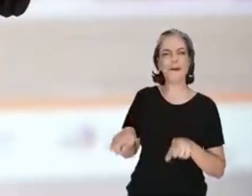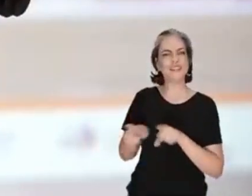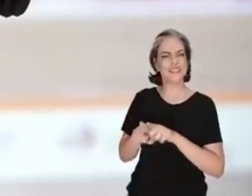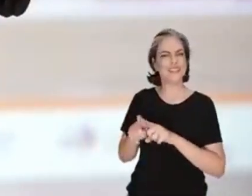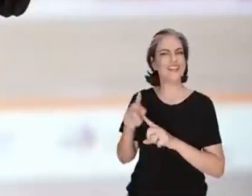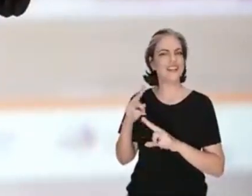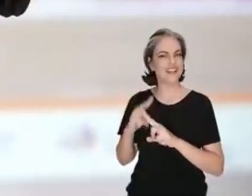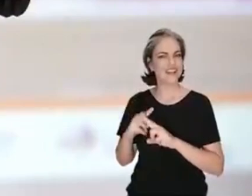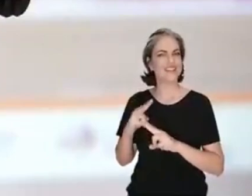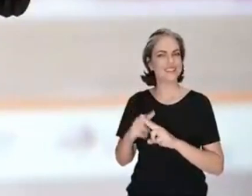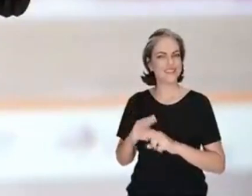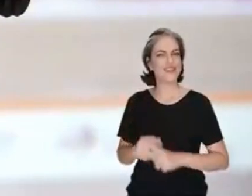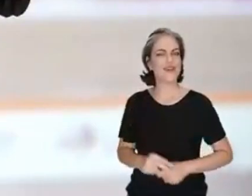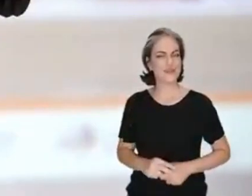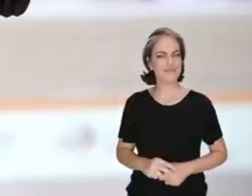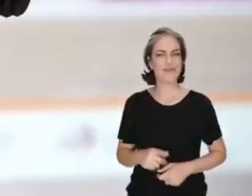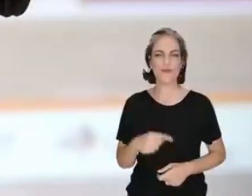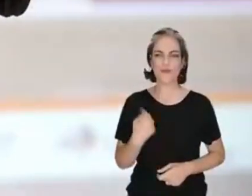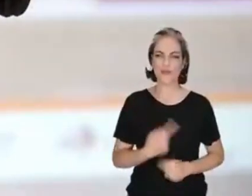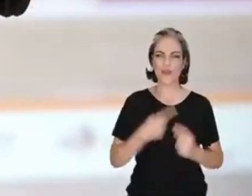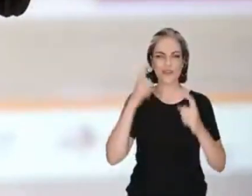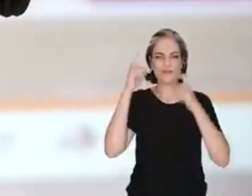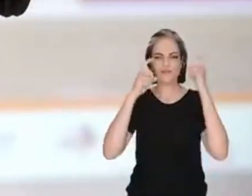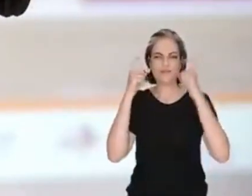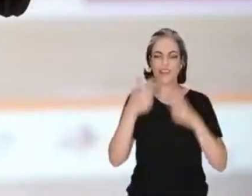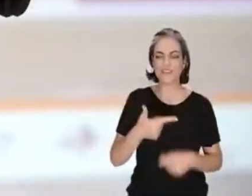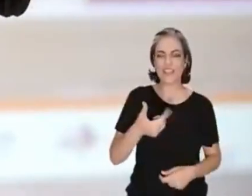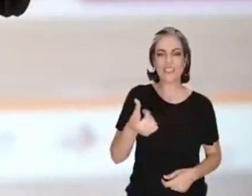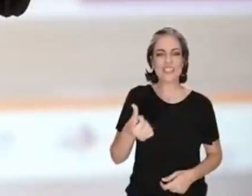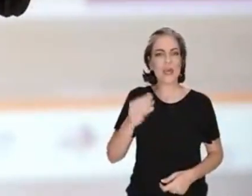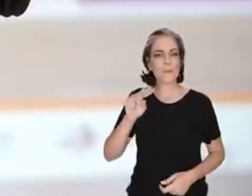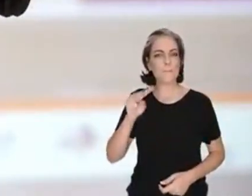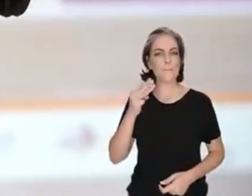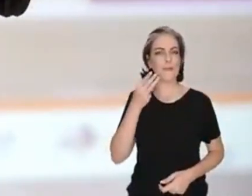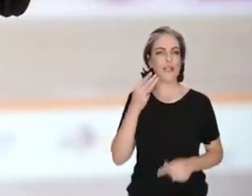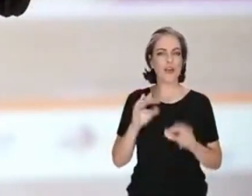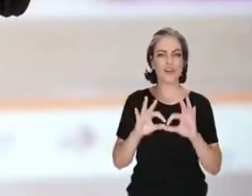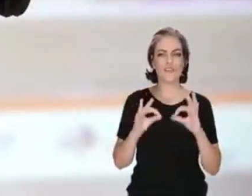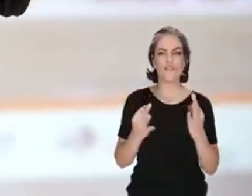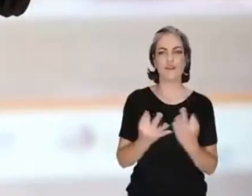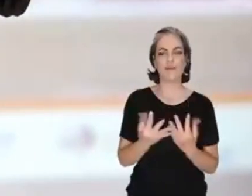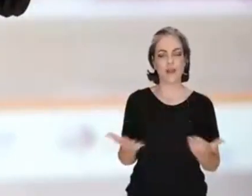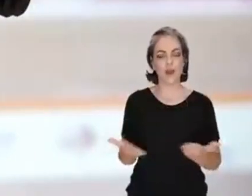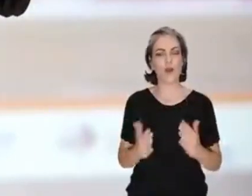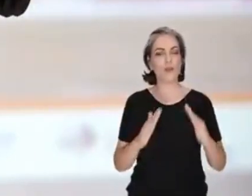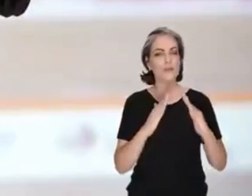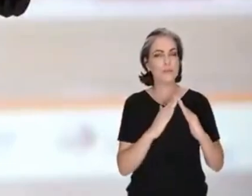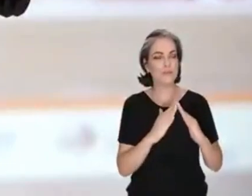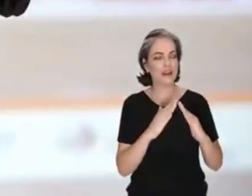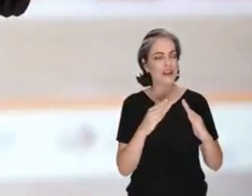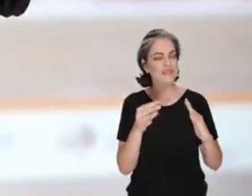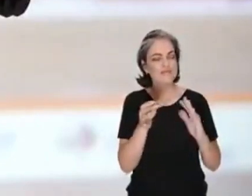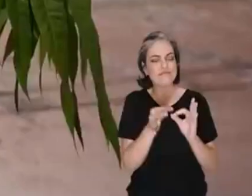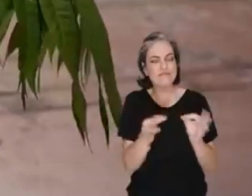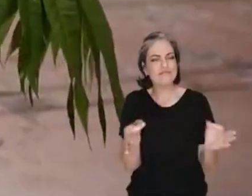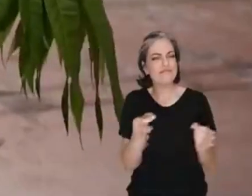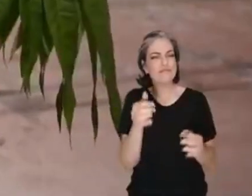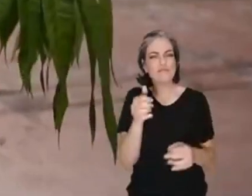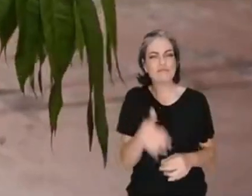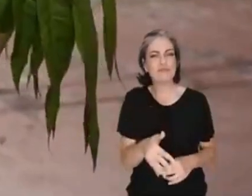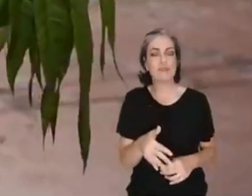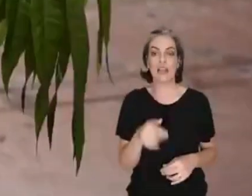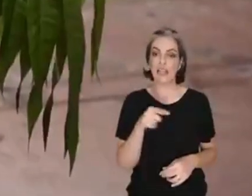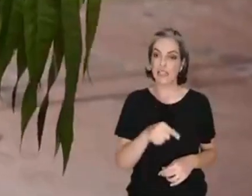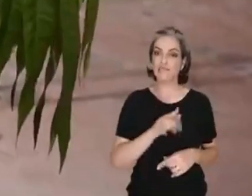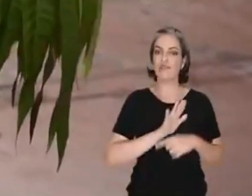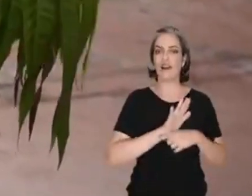Econômica em olhar as 26 milhões de famílias que moram hoje em habitações precárias. A gente